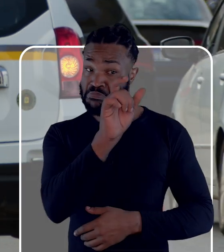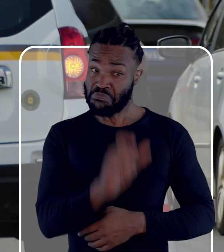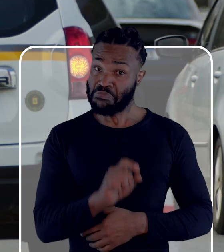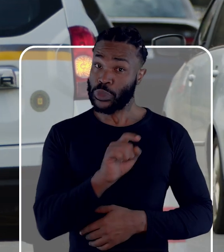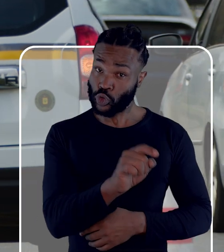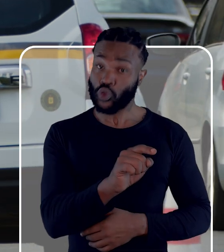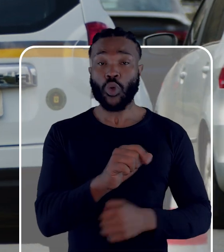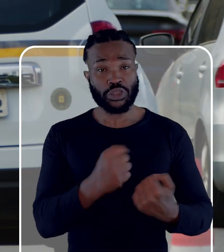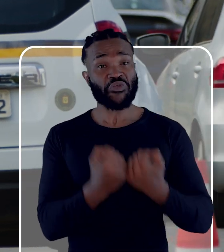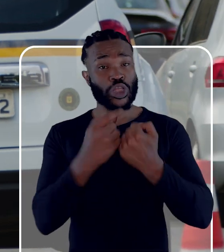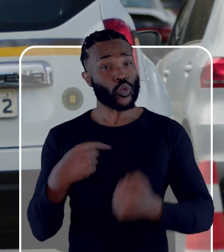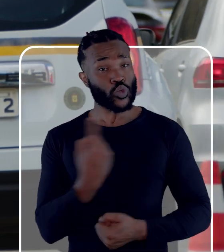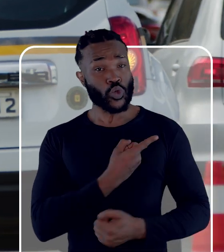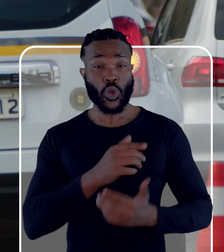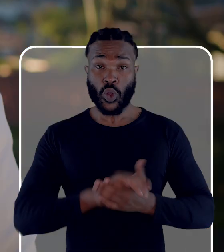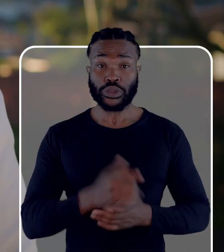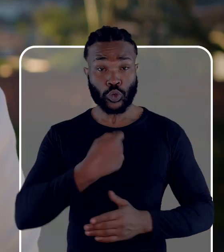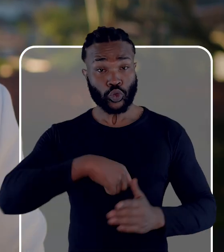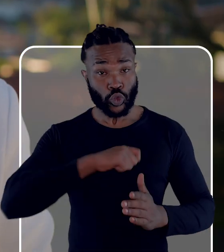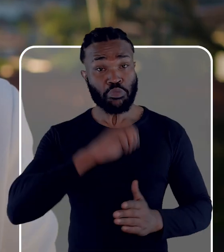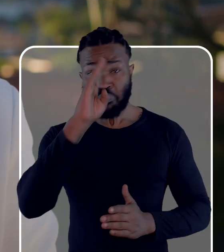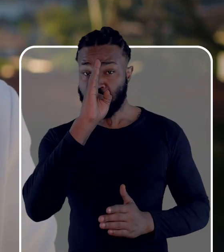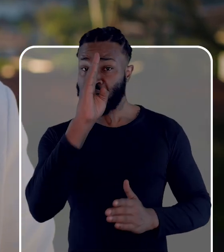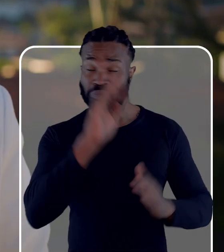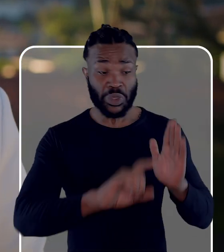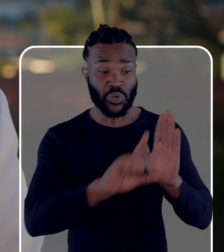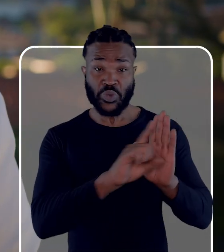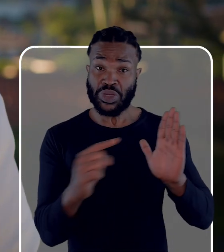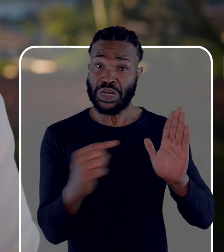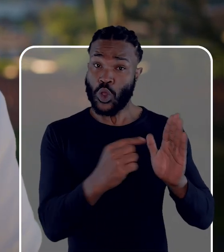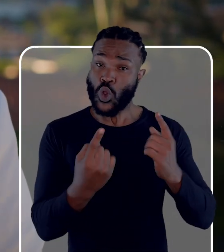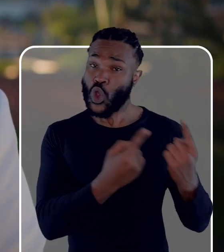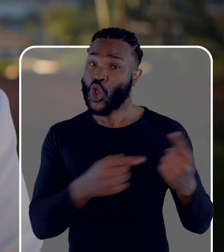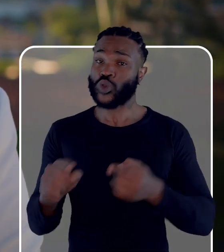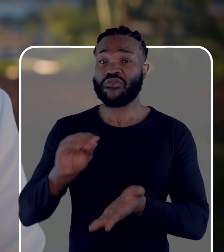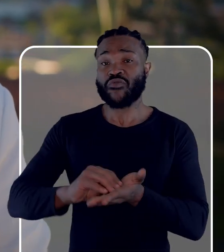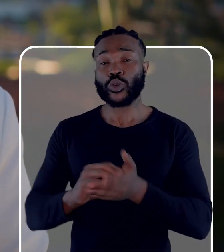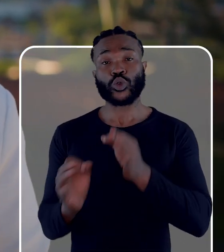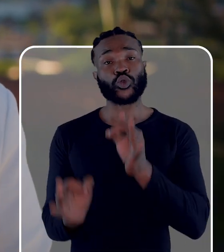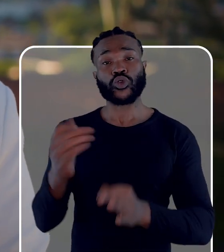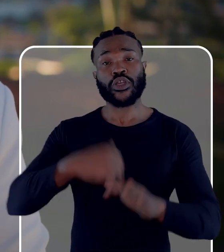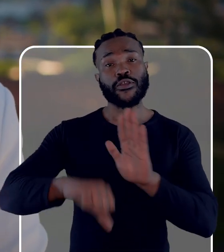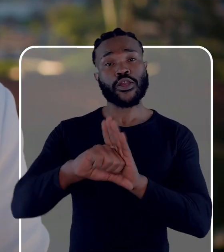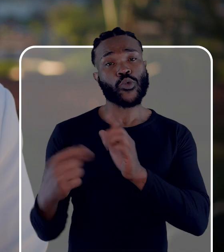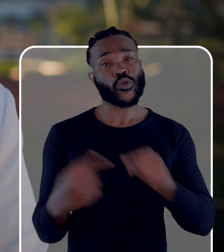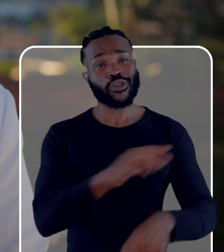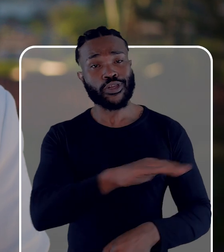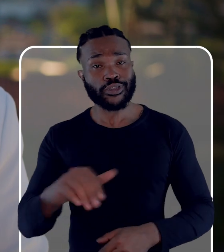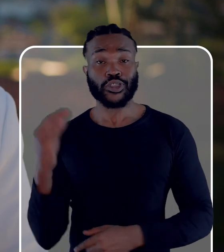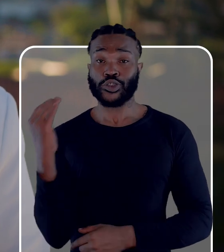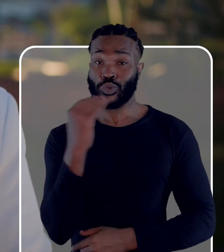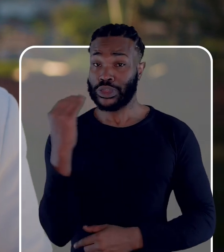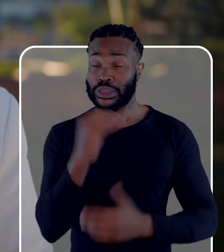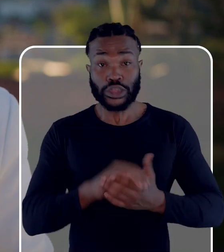alguém que está ali por todos e todas nós. Sou autora das principais leis que enfrentam a impunidade dos crimes contra